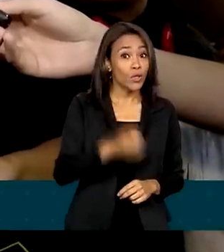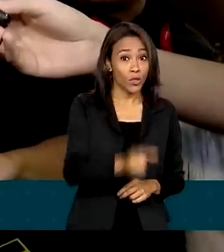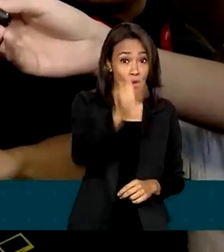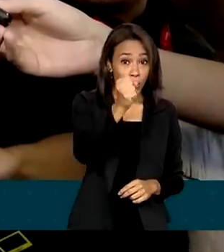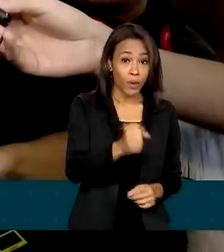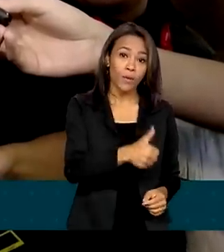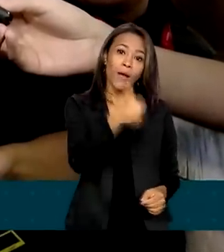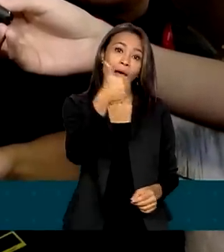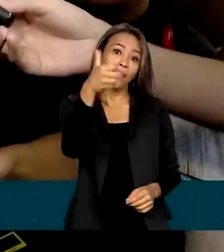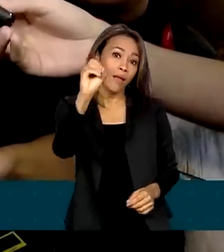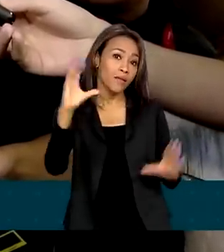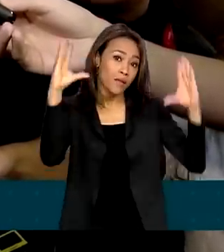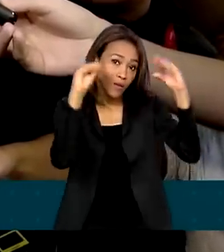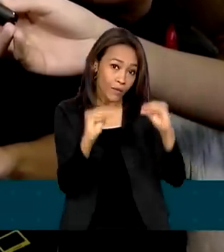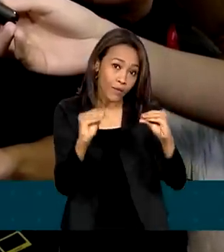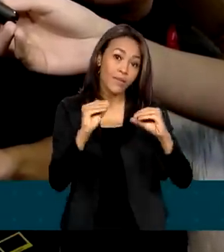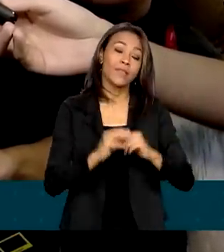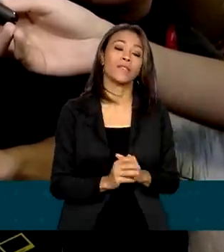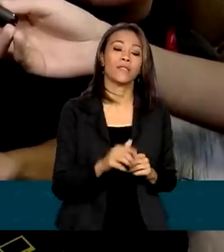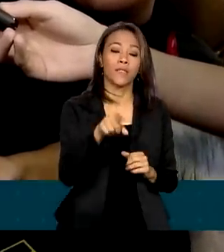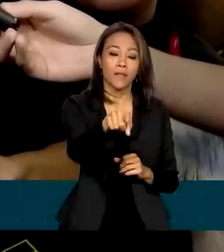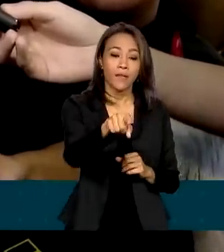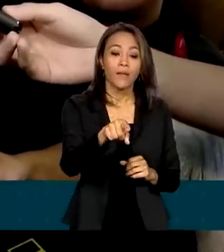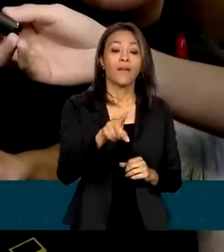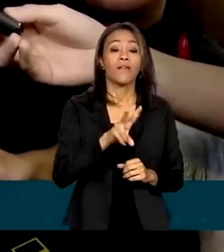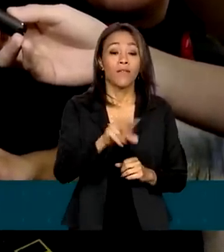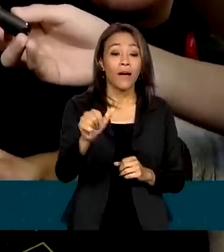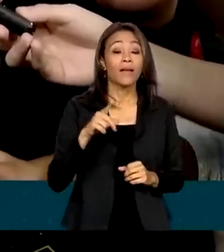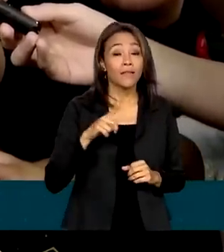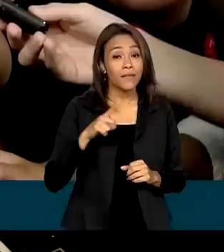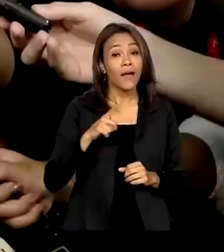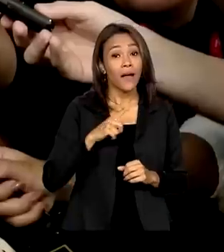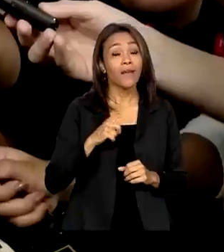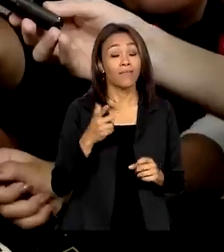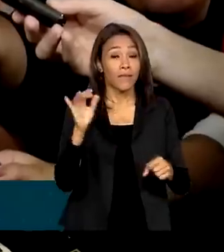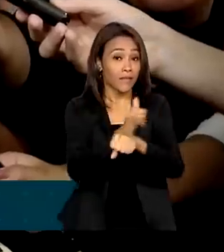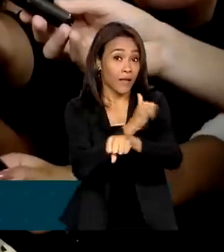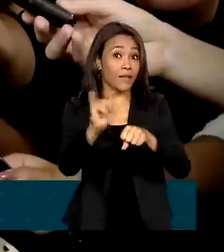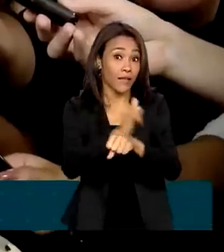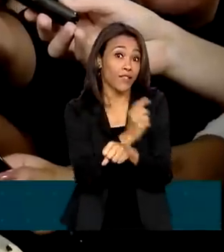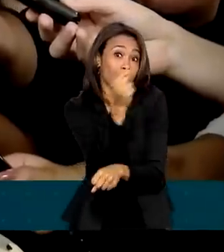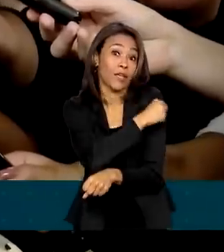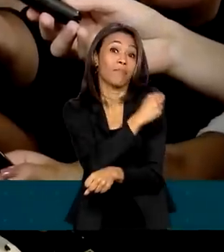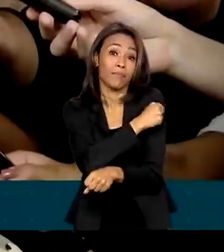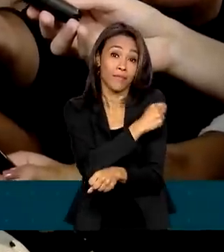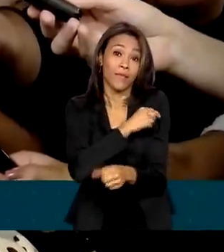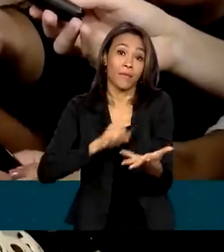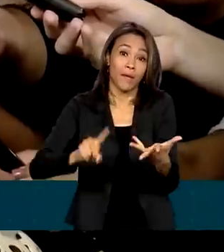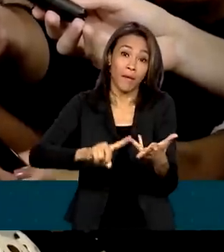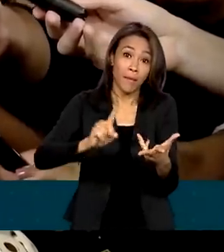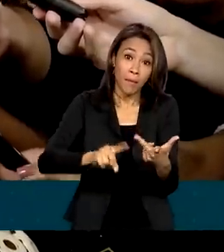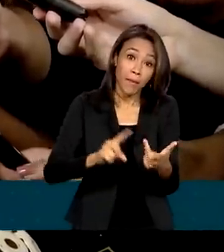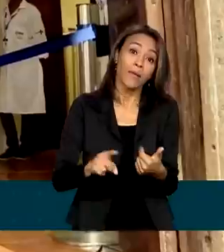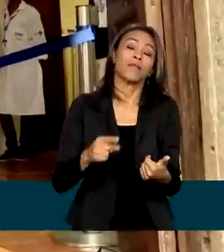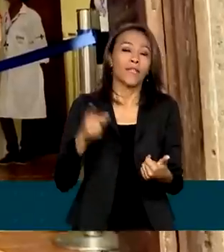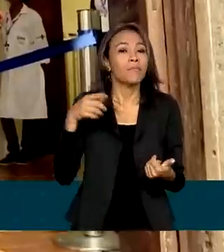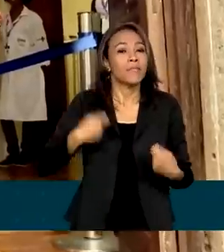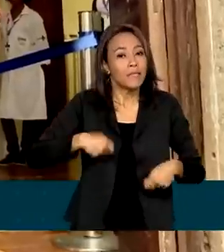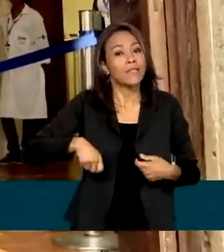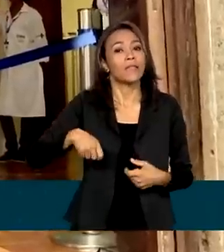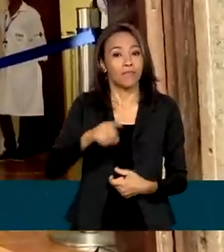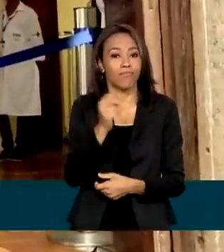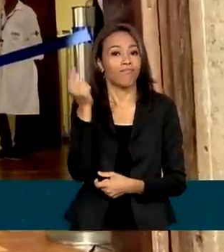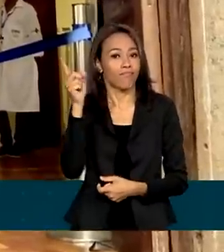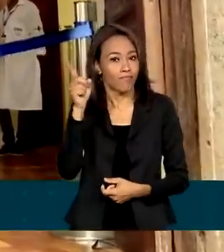incluindo os domingos. Vai fazer parte das nossas grandes campanhas, mas também daquelas vacinas que a gente tem que tomar no dia a dia. O